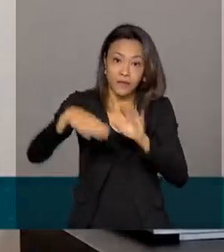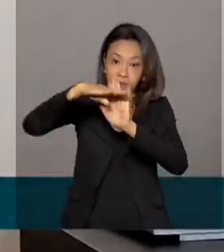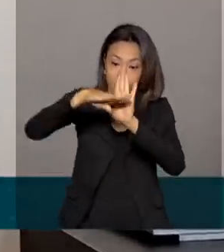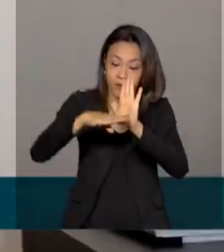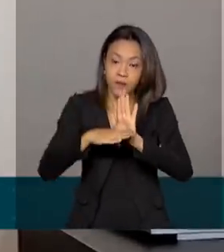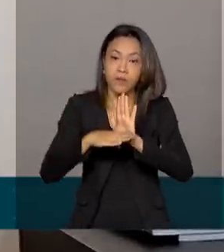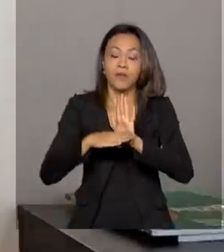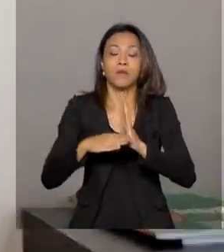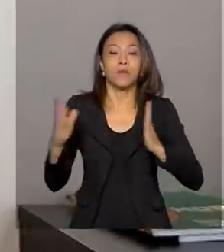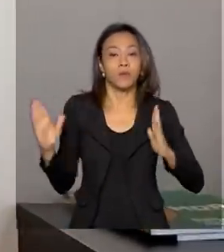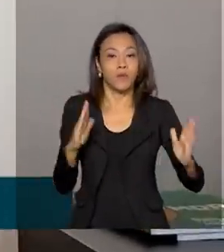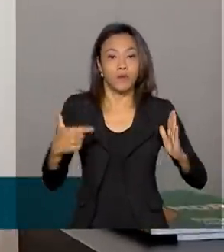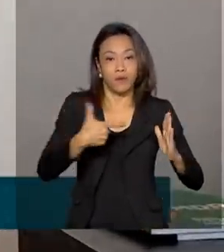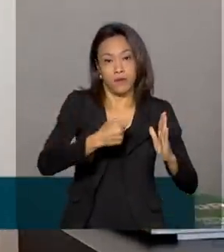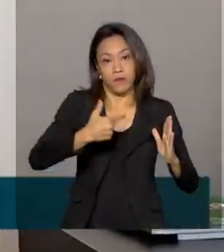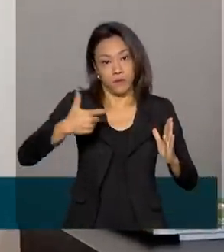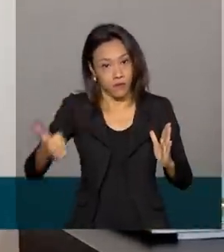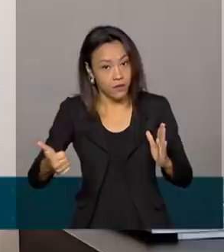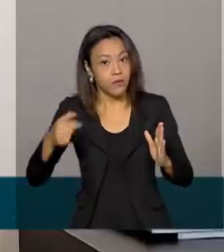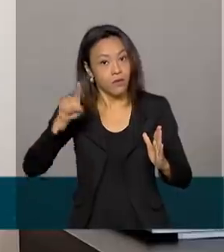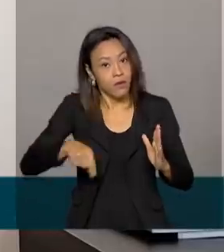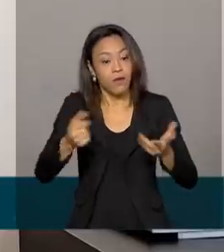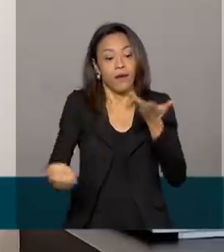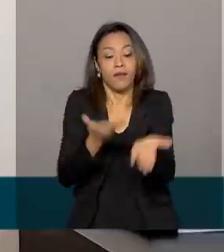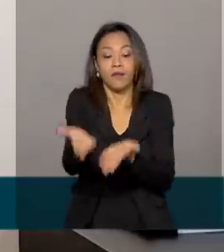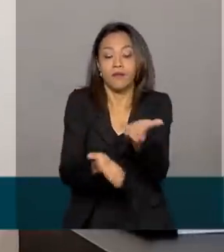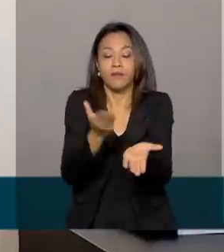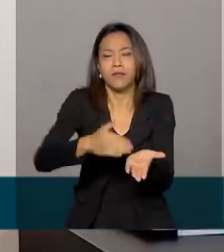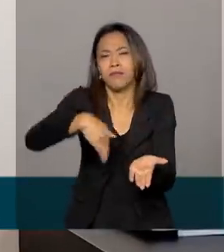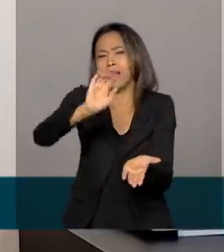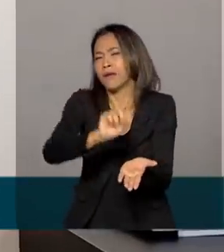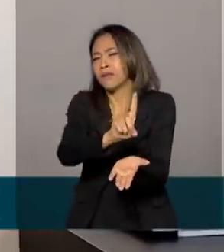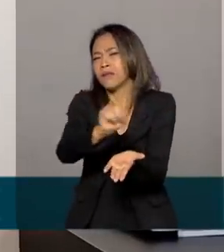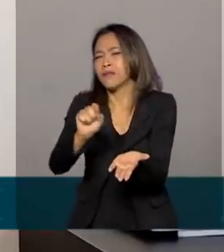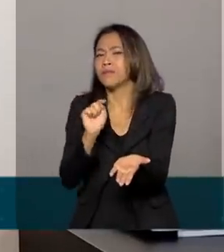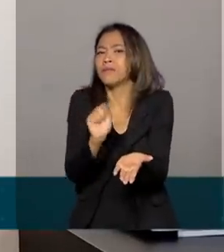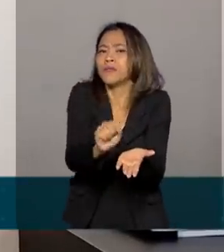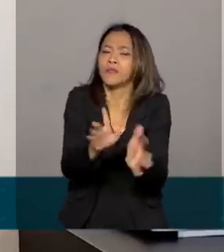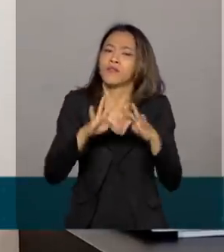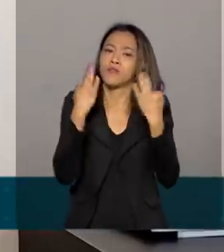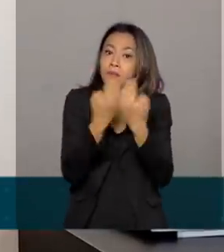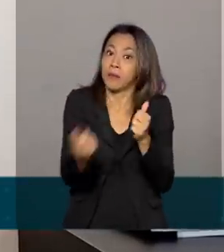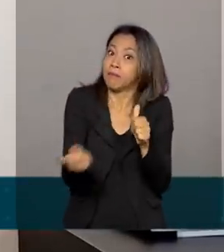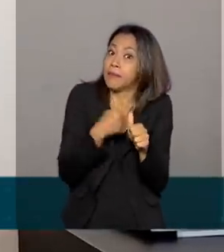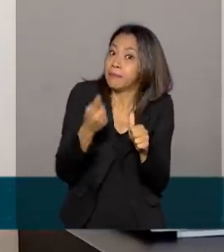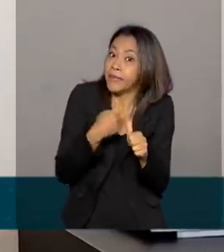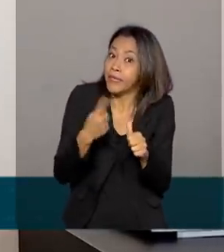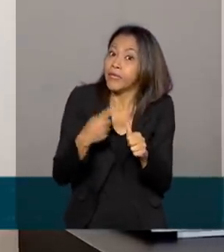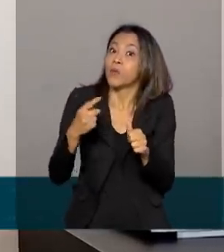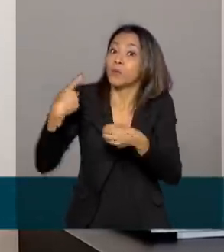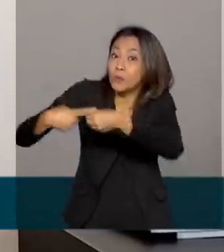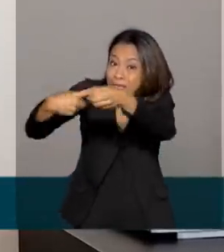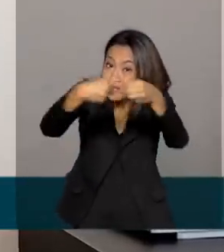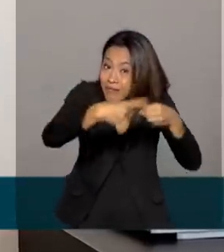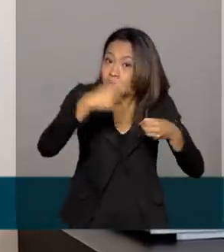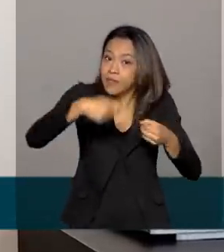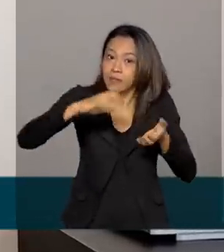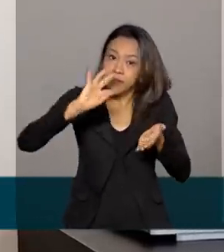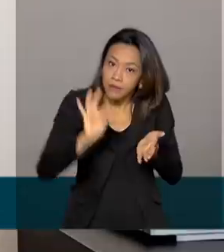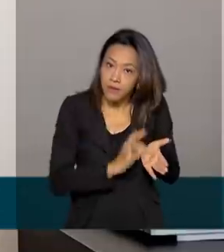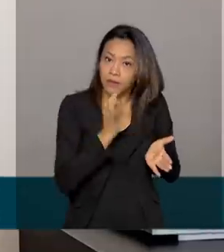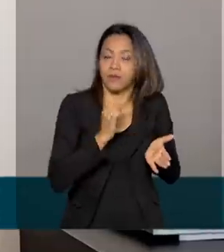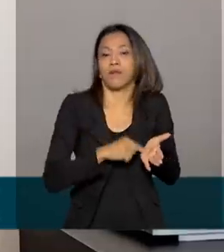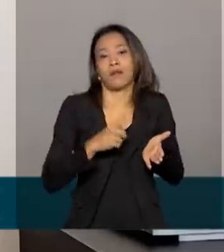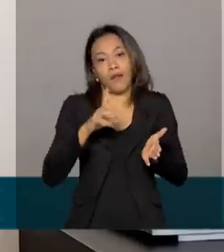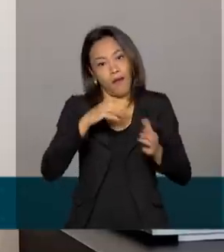de 2021 é o atendimento de mais de 100 mil famílias. E é só a partir da inscrição do município que a cidade poderá